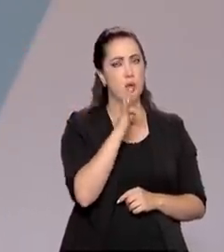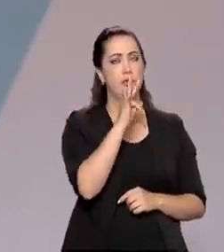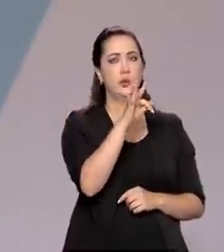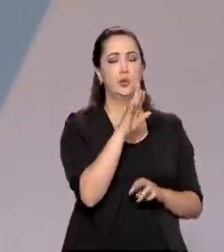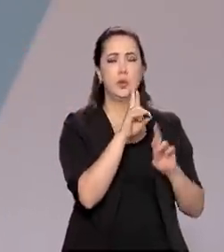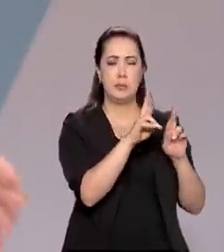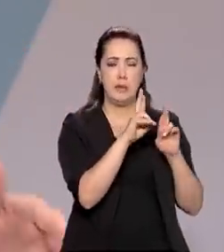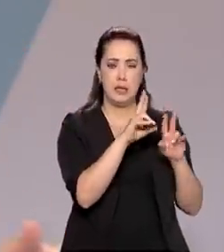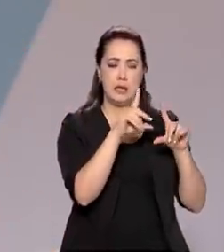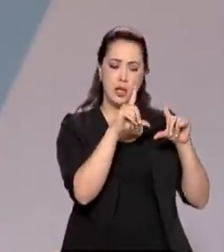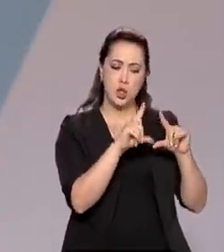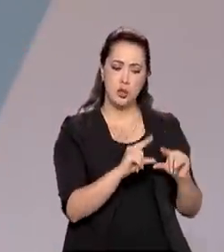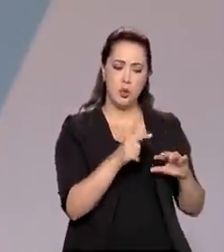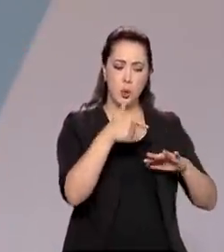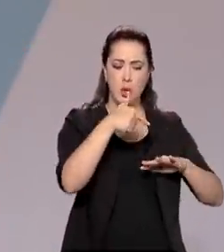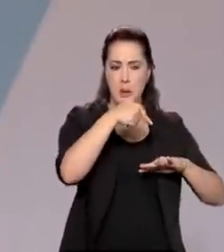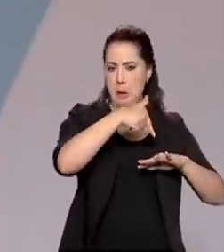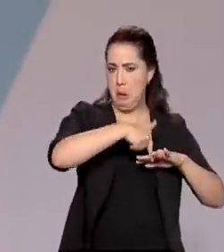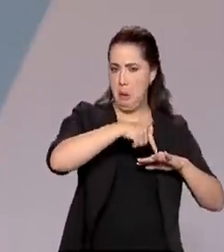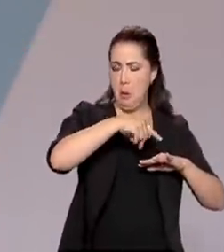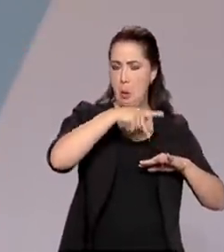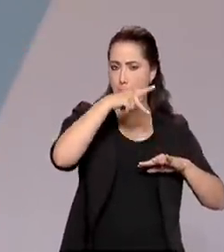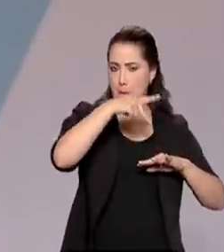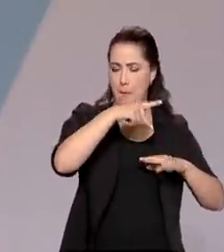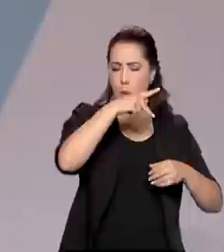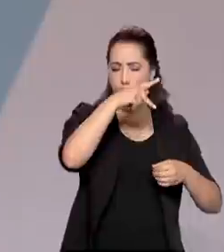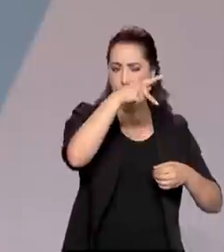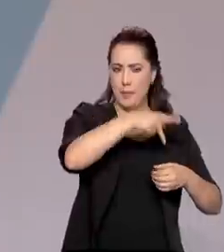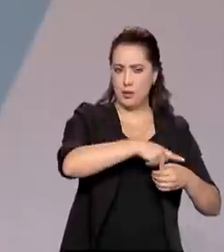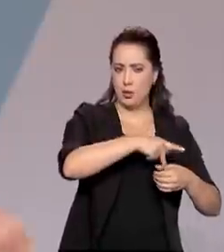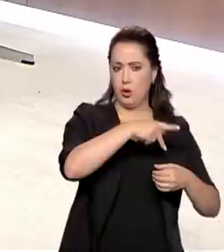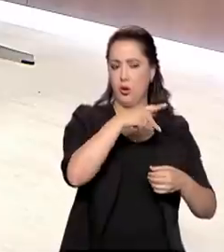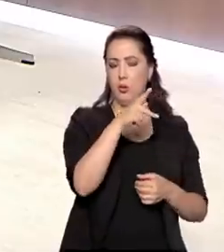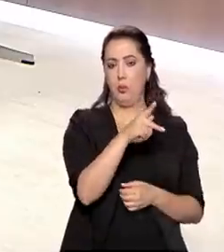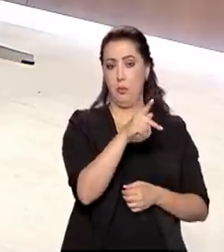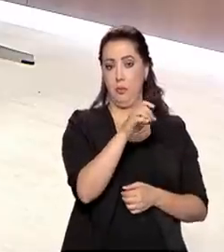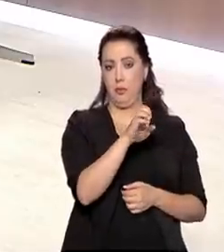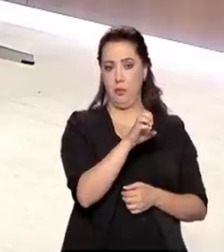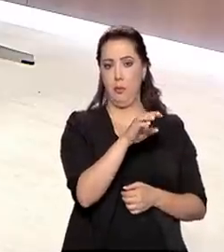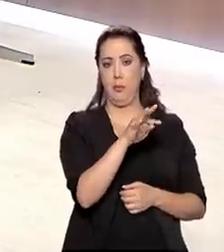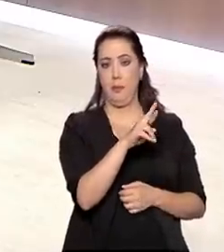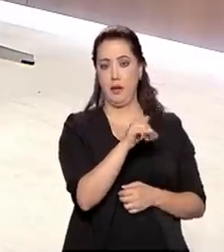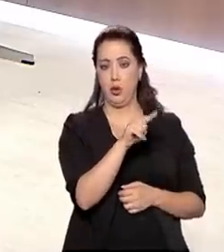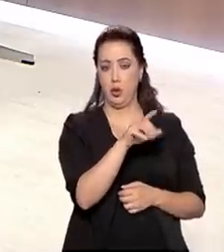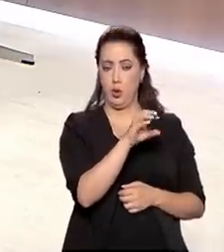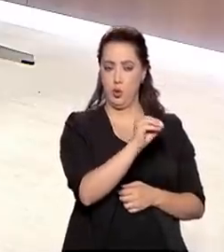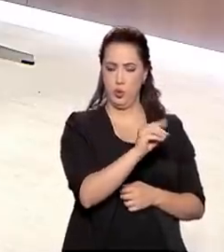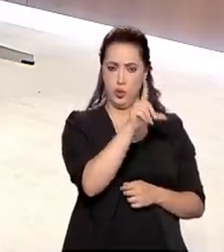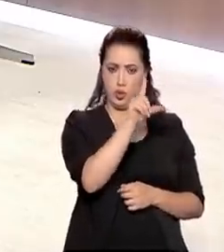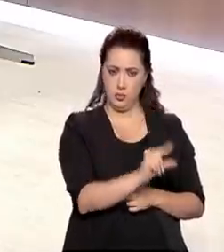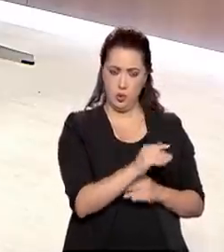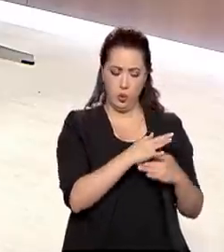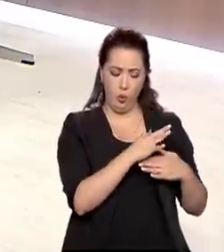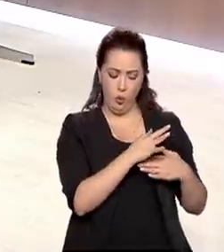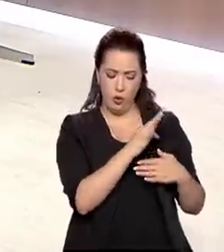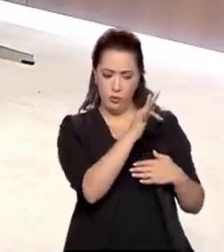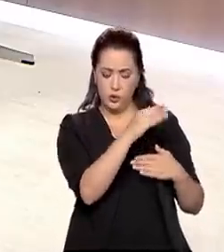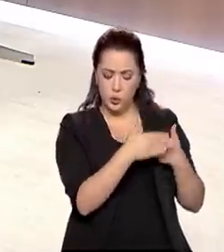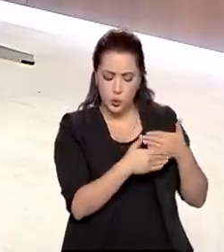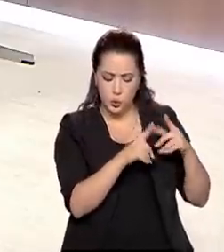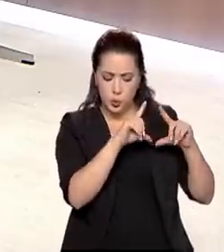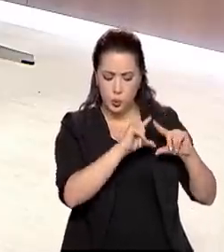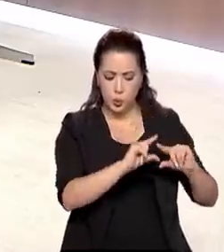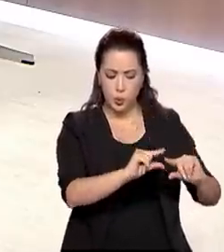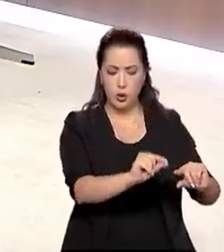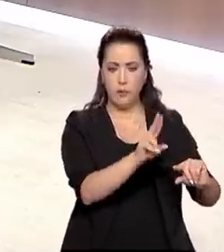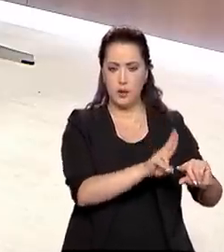diminuindo gradativamente e, provavelmente, no decorrer desse século, a gente chega em algum momento que não teremos mais hidrocarbonetos